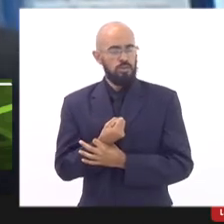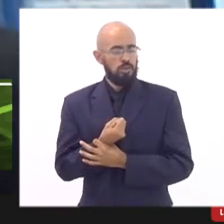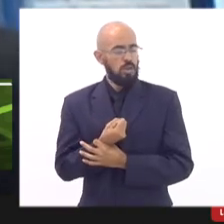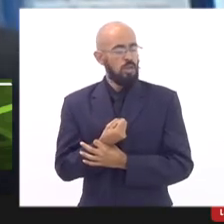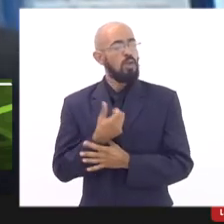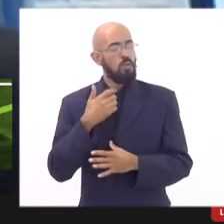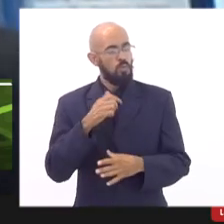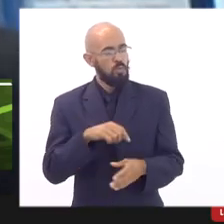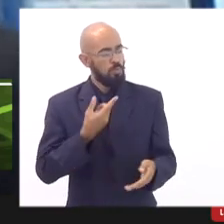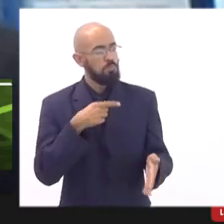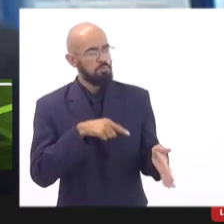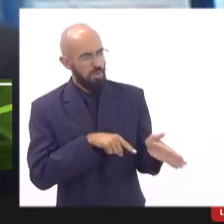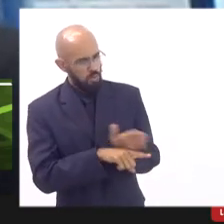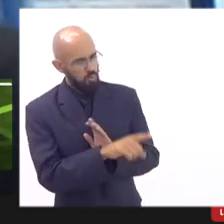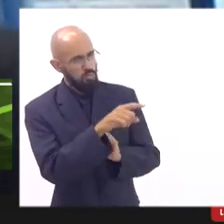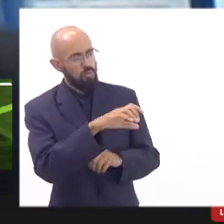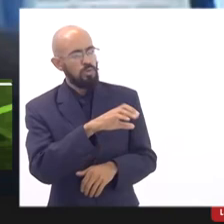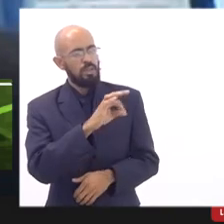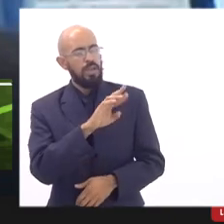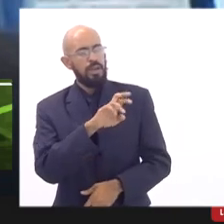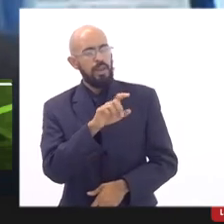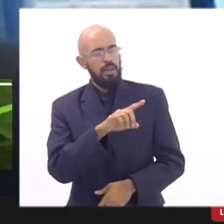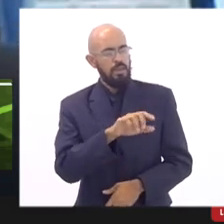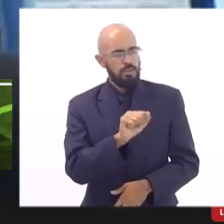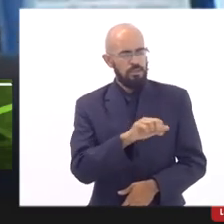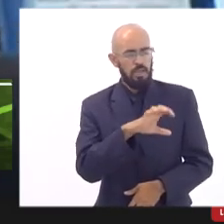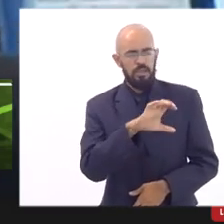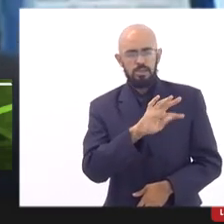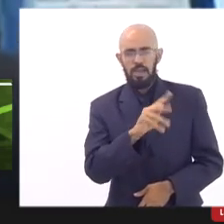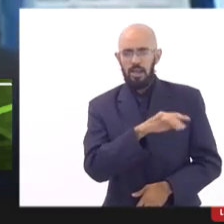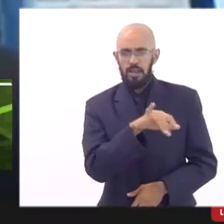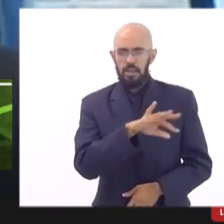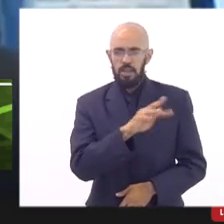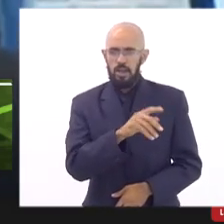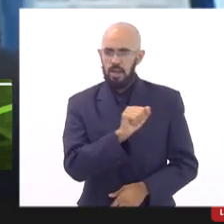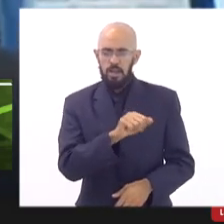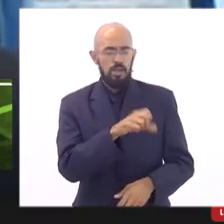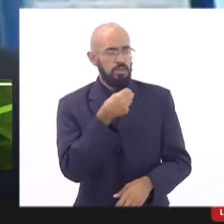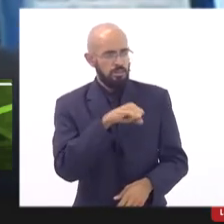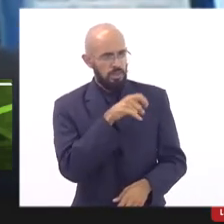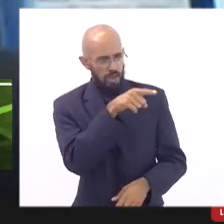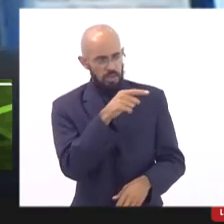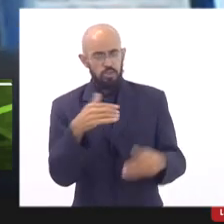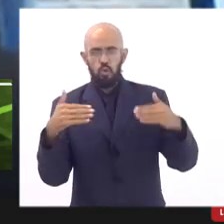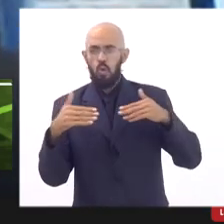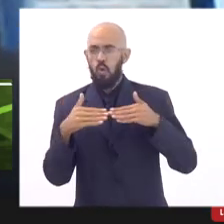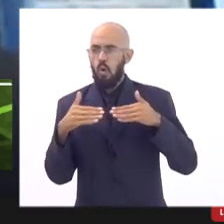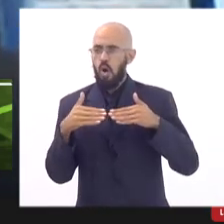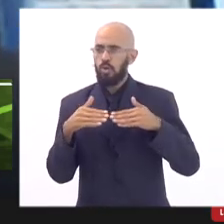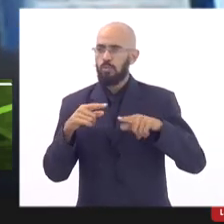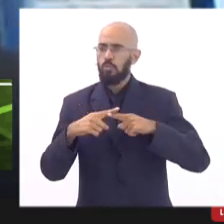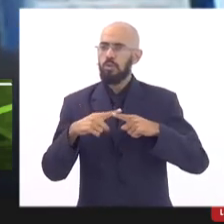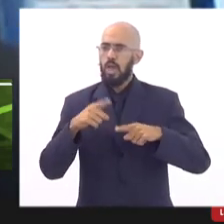concorda e se a Tereza também está aqui corrobora mas seria interessante que já